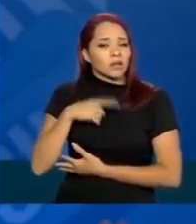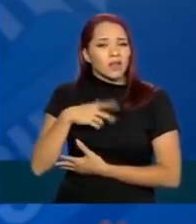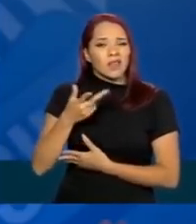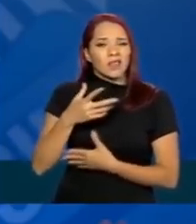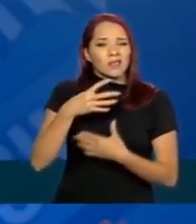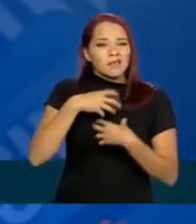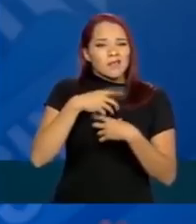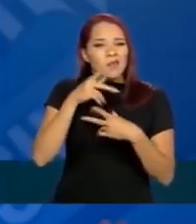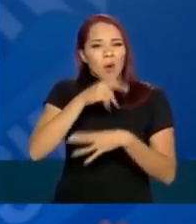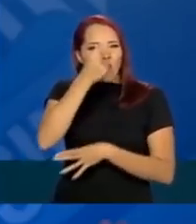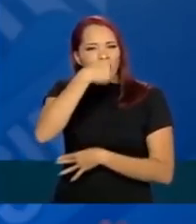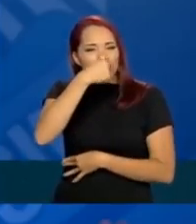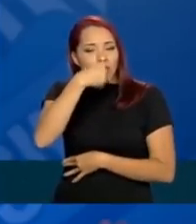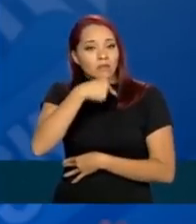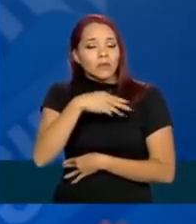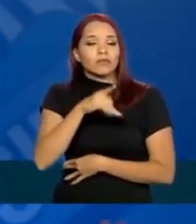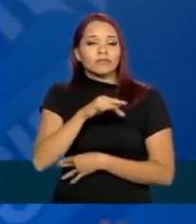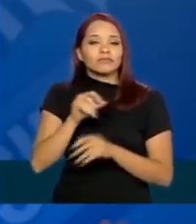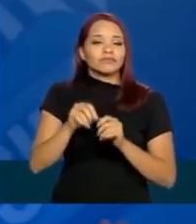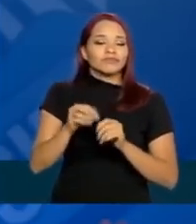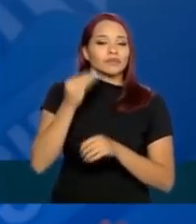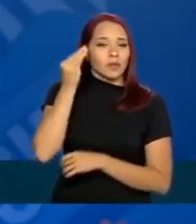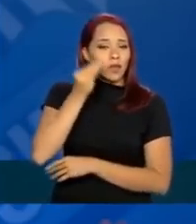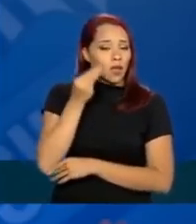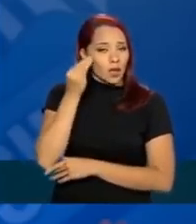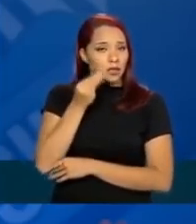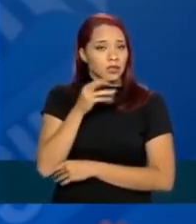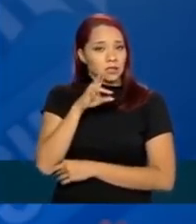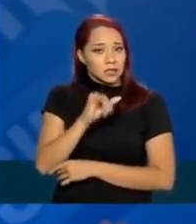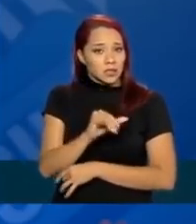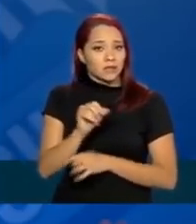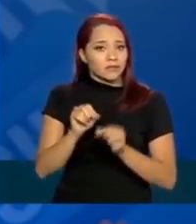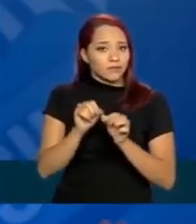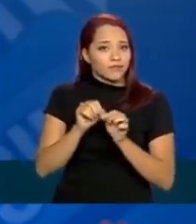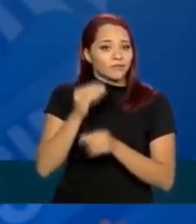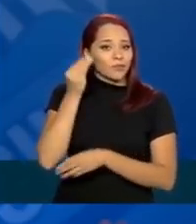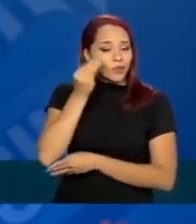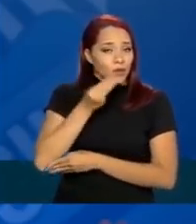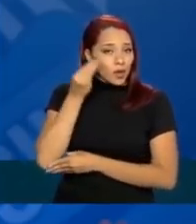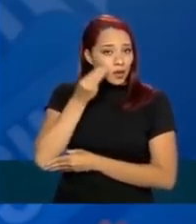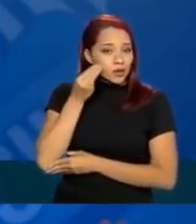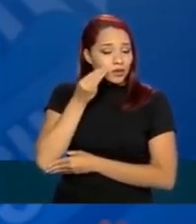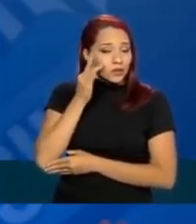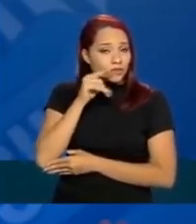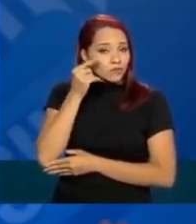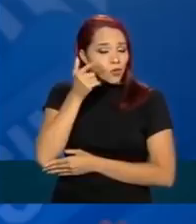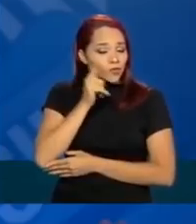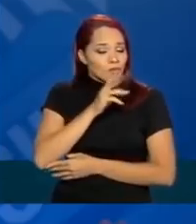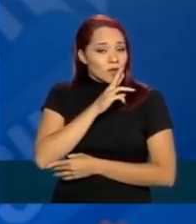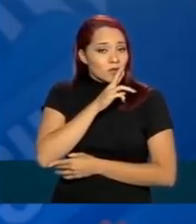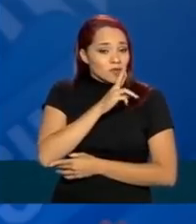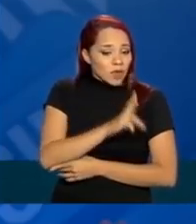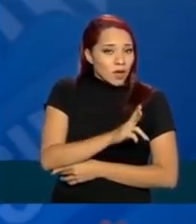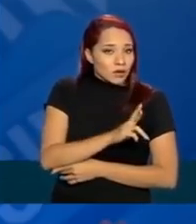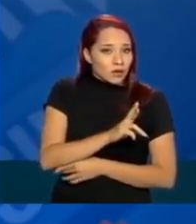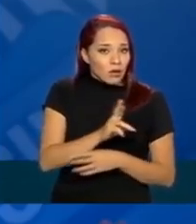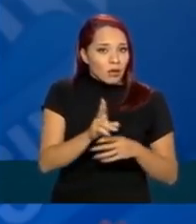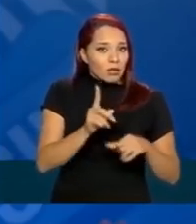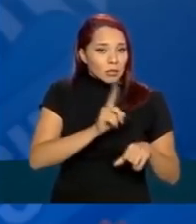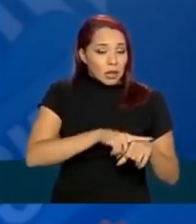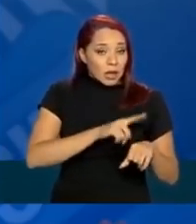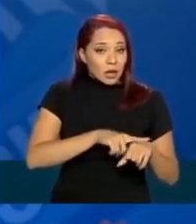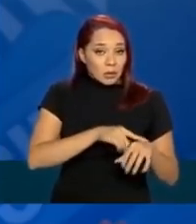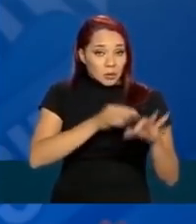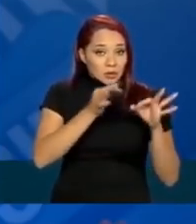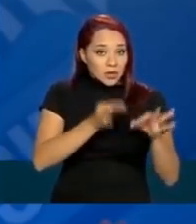gripe, eles vão fazer o teste, se eles fizerem o teste. E, se chegar o resultado do teste, a tempo hábil,